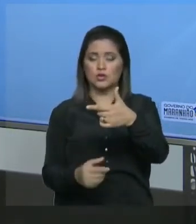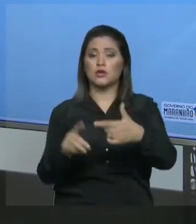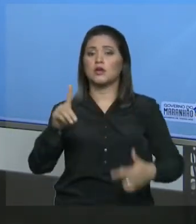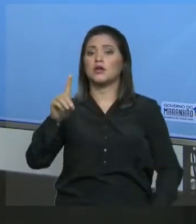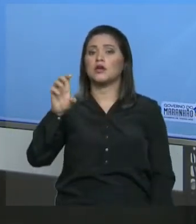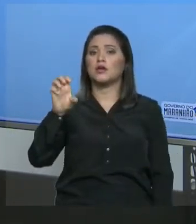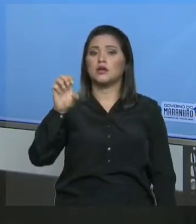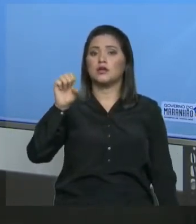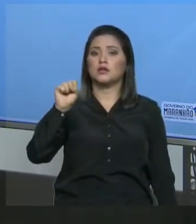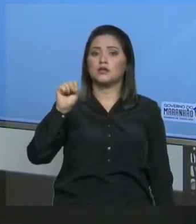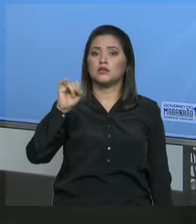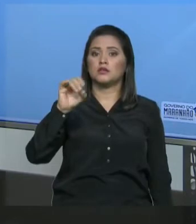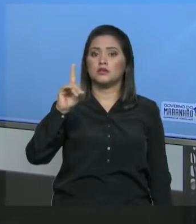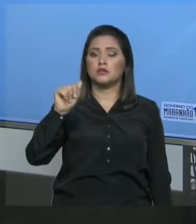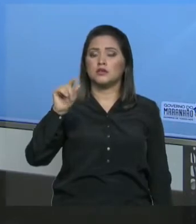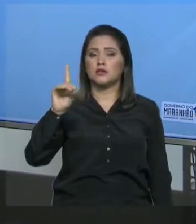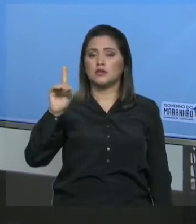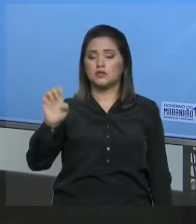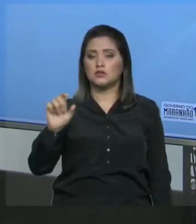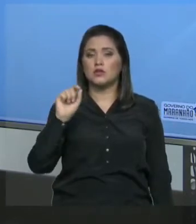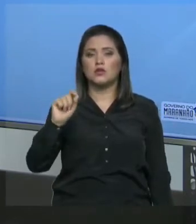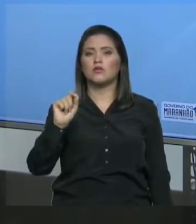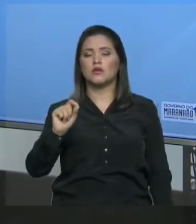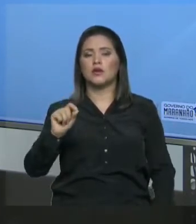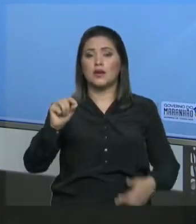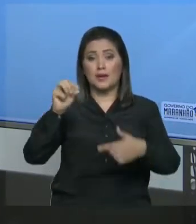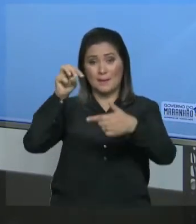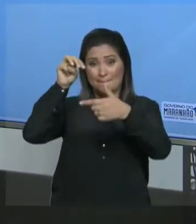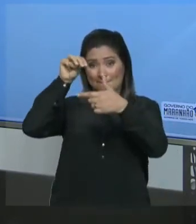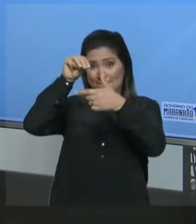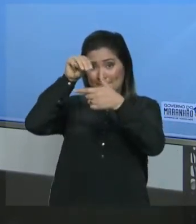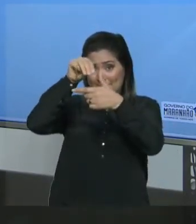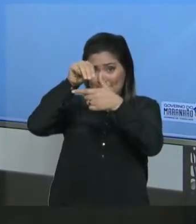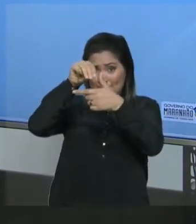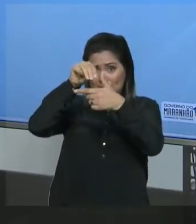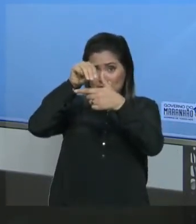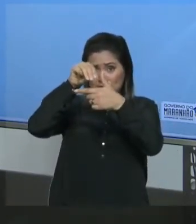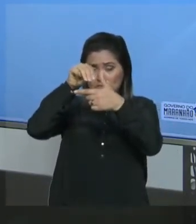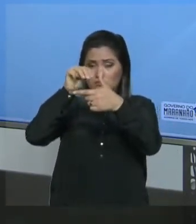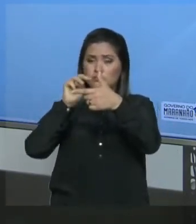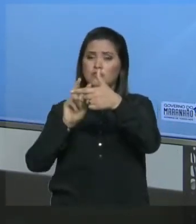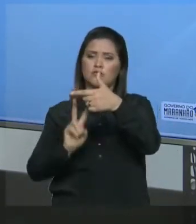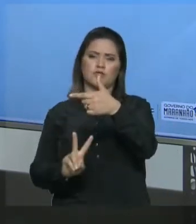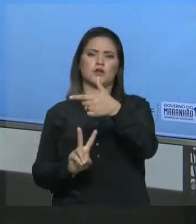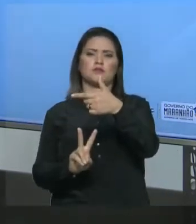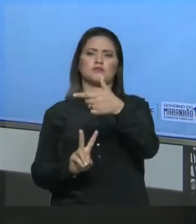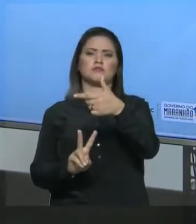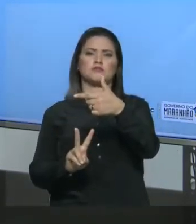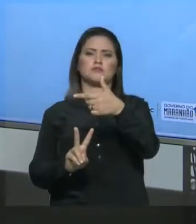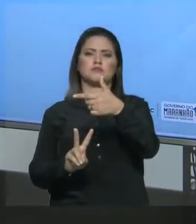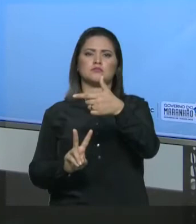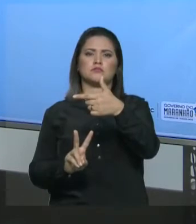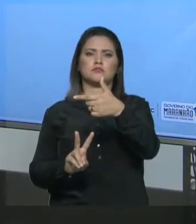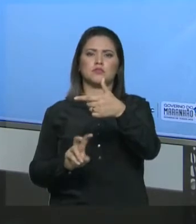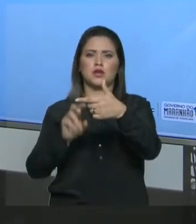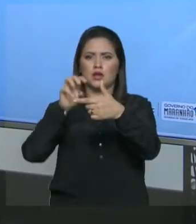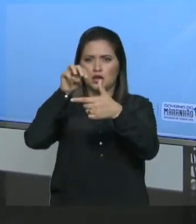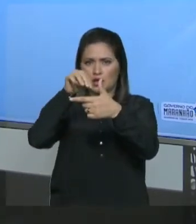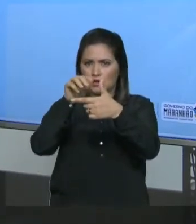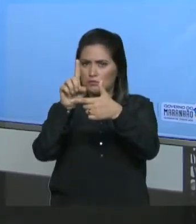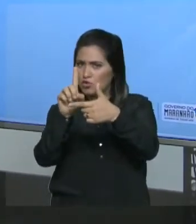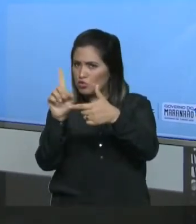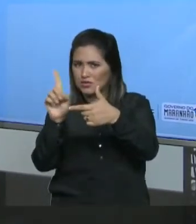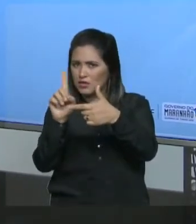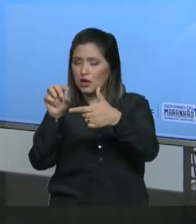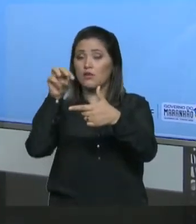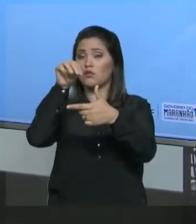relação entre a massa da solução pelo volume da solução. Ok? Vamos ver uma